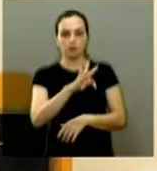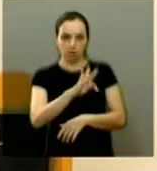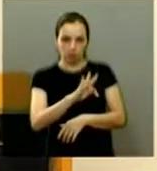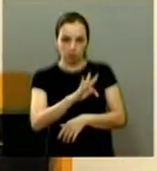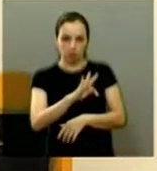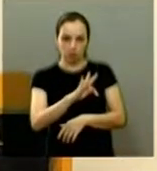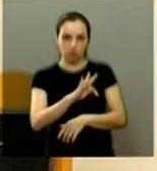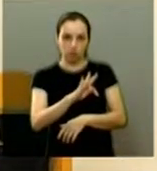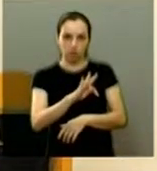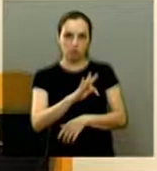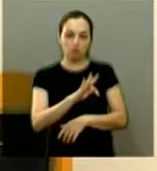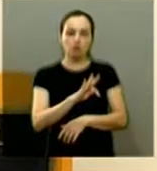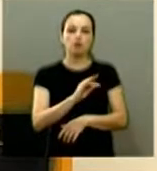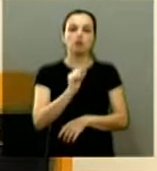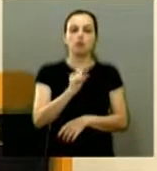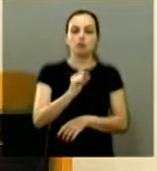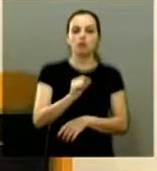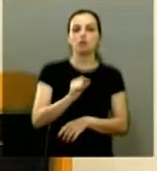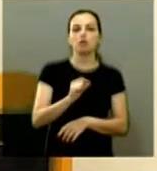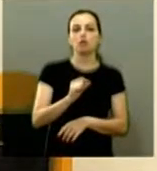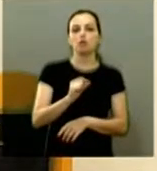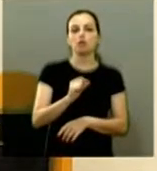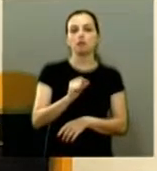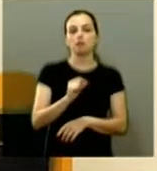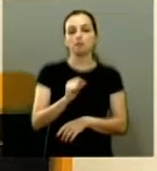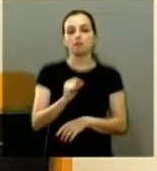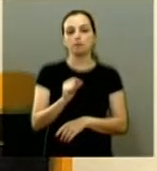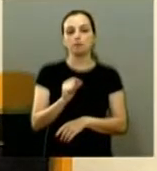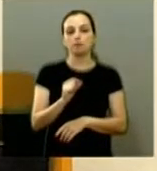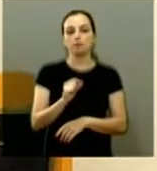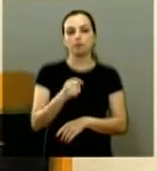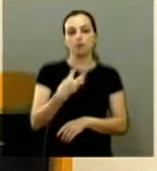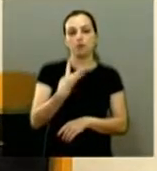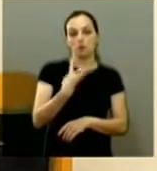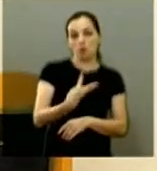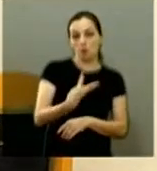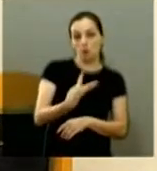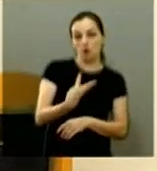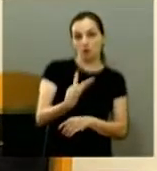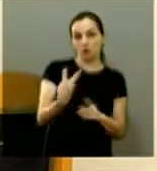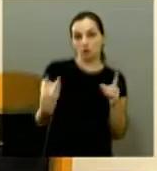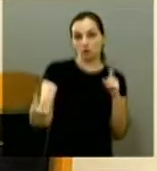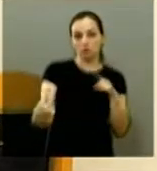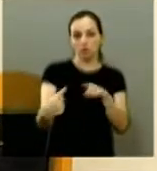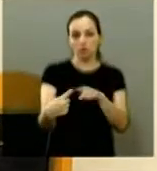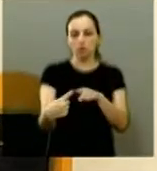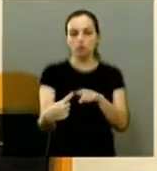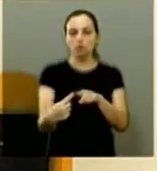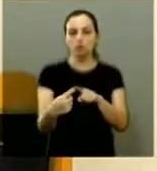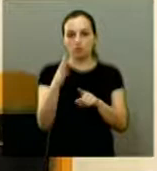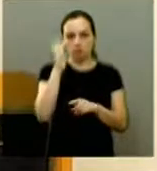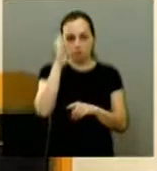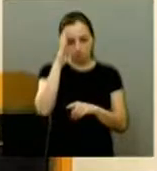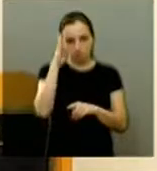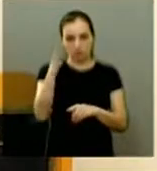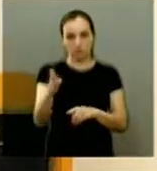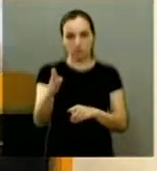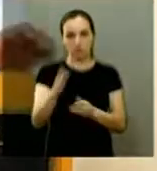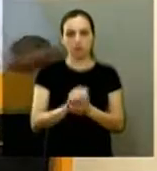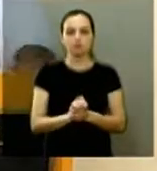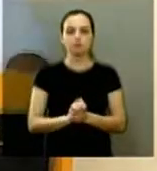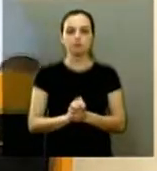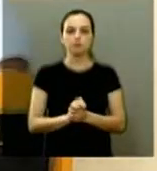Emprego e Relações do Trabalho em tese quatro objetivos principais primeiro